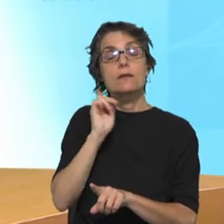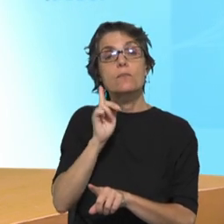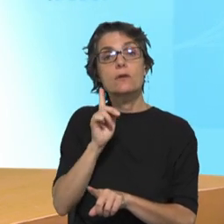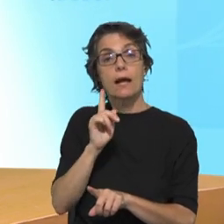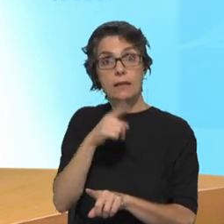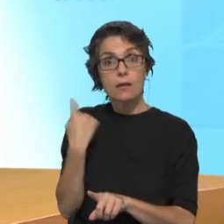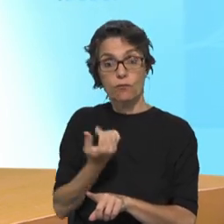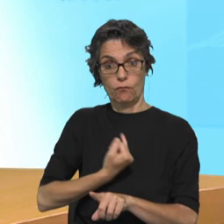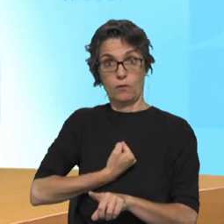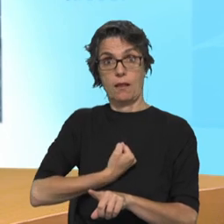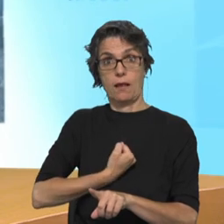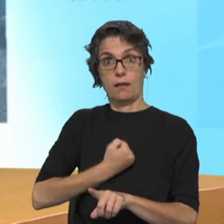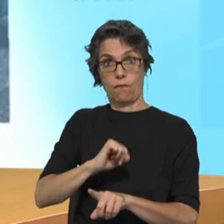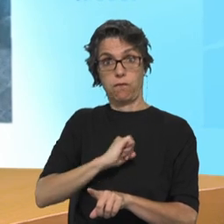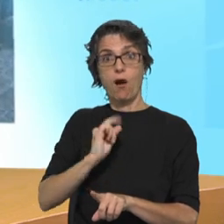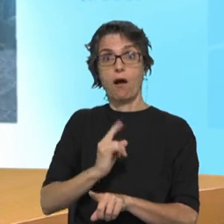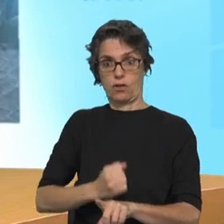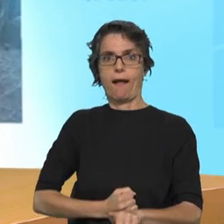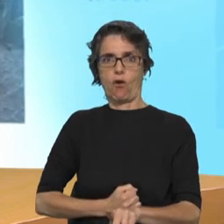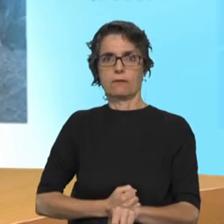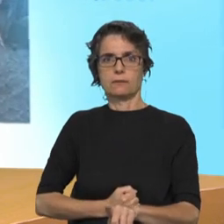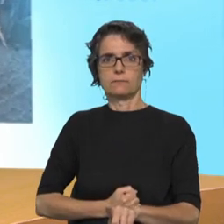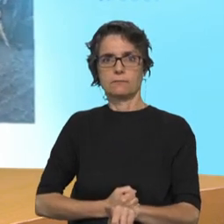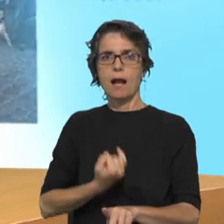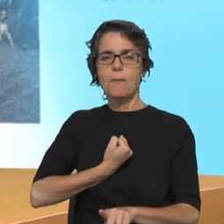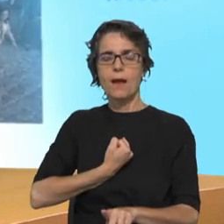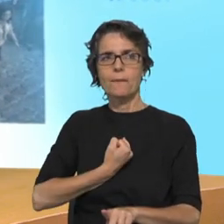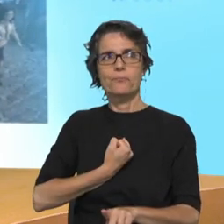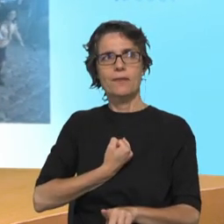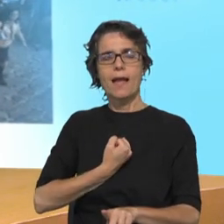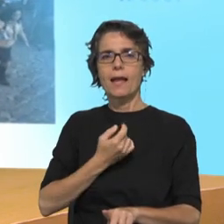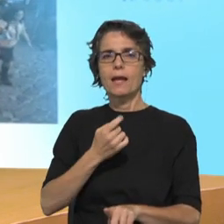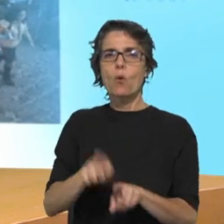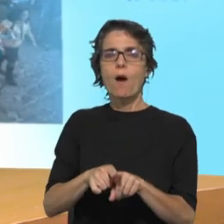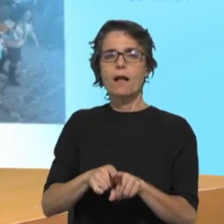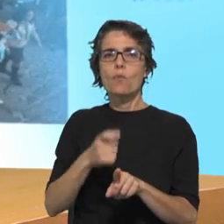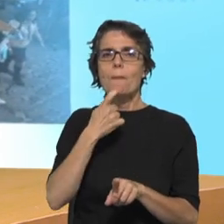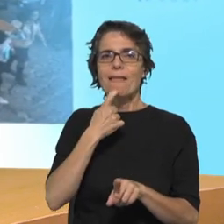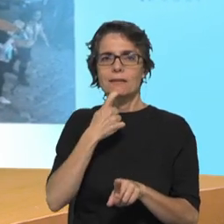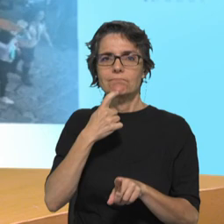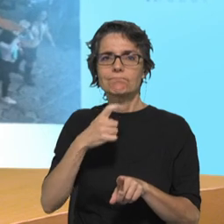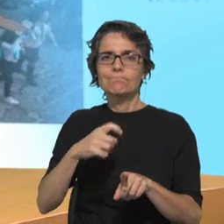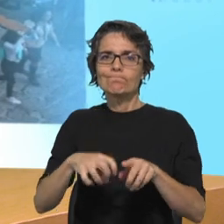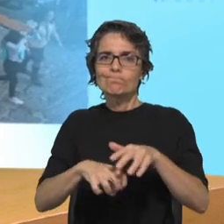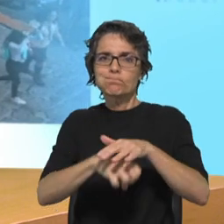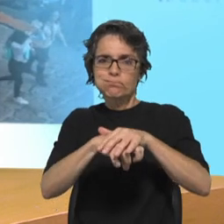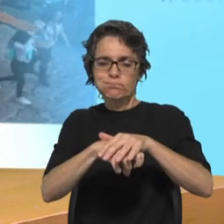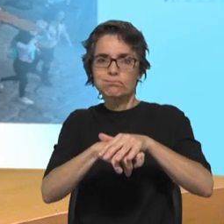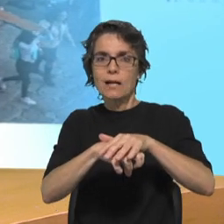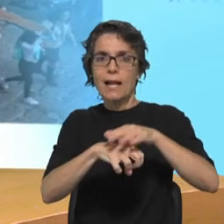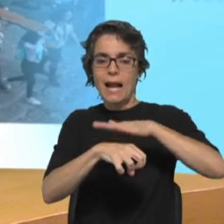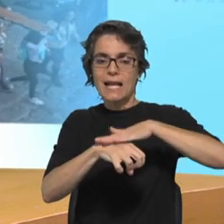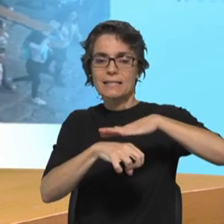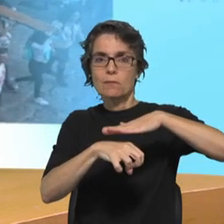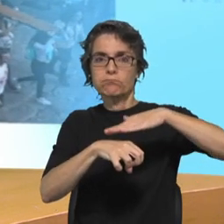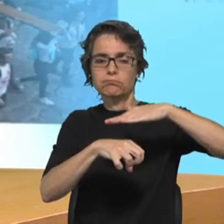católica seja, na verdade, uma pedra a partir da qual se constrói. Com todas as suas contradições,